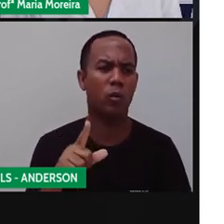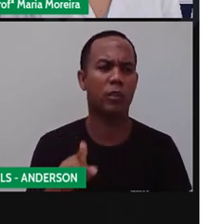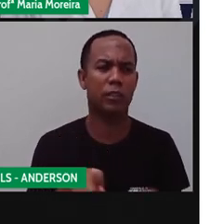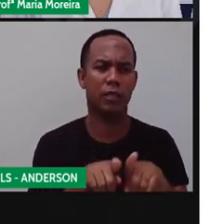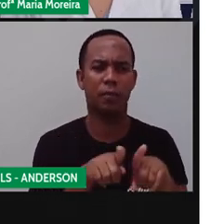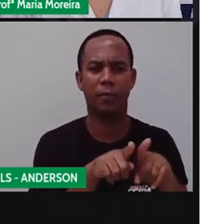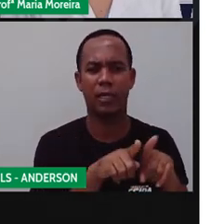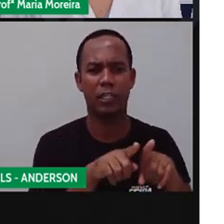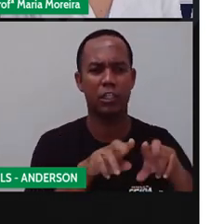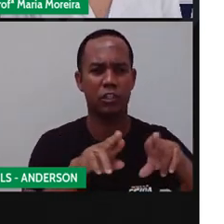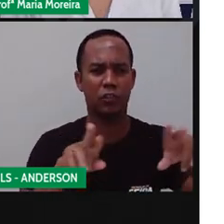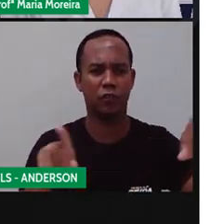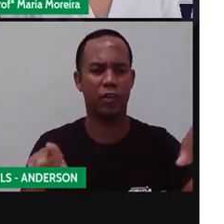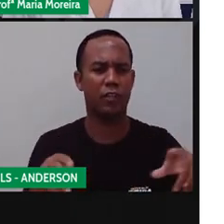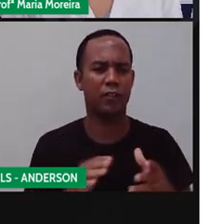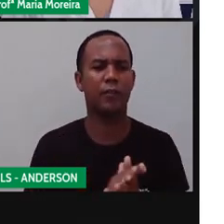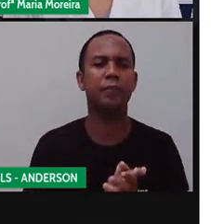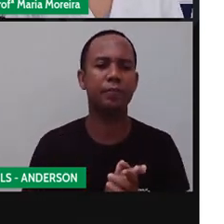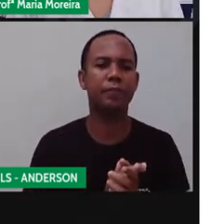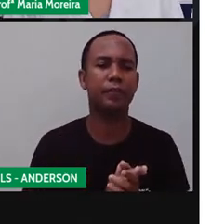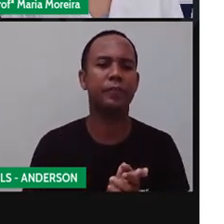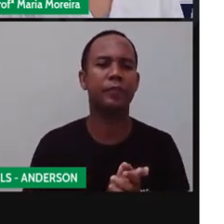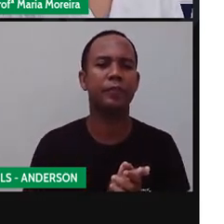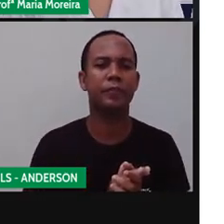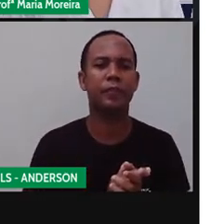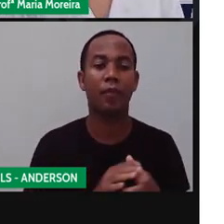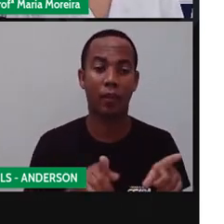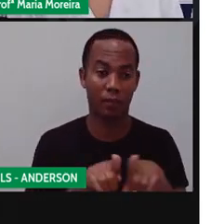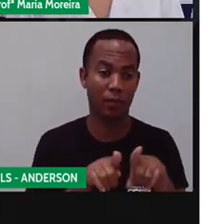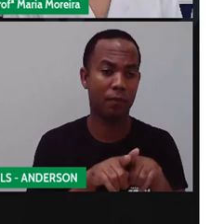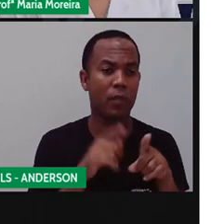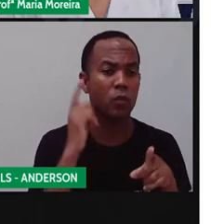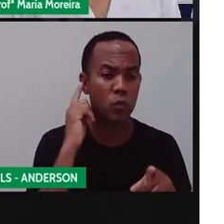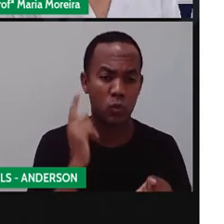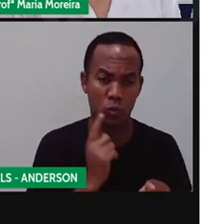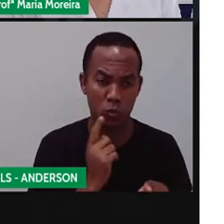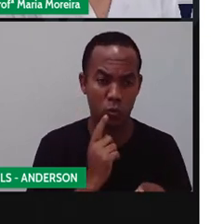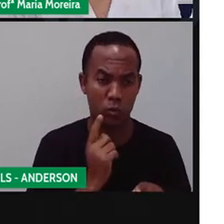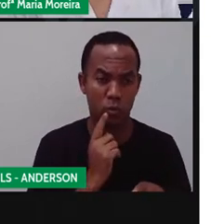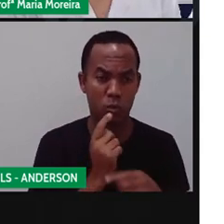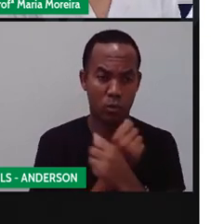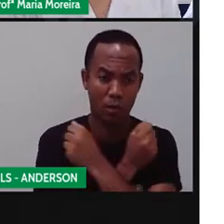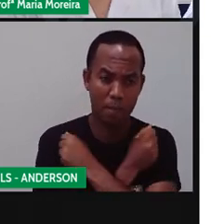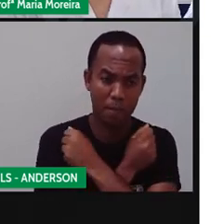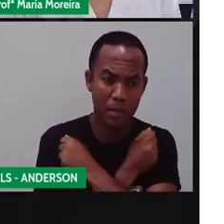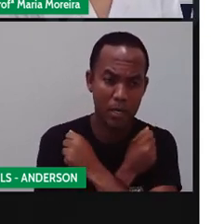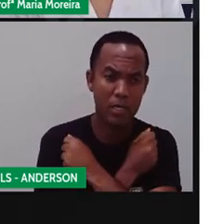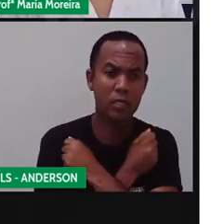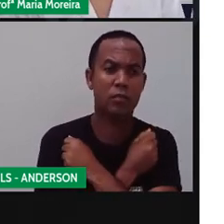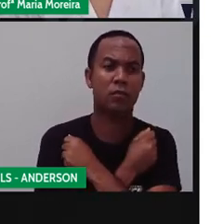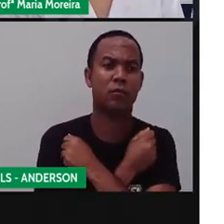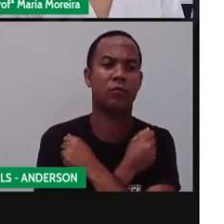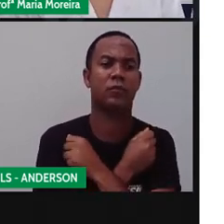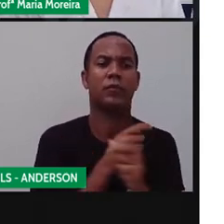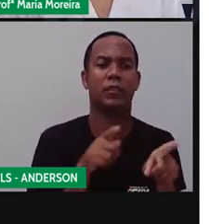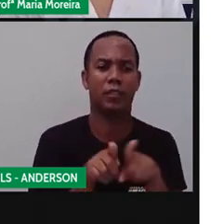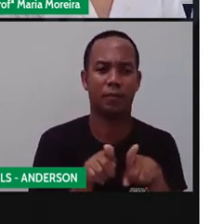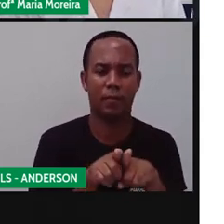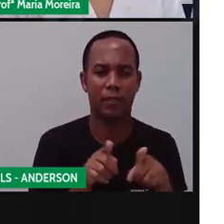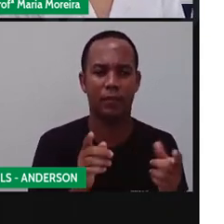E Batemines. Vamos colocar uns nomes aí que a gente consiga compreender como aluno. Mas essa Batemines, Anderson, que estava com muito sono.